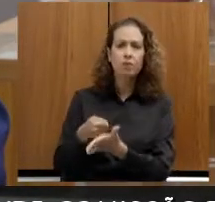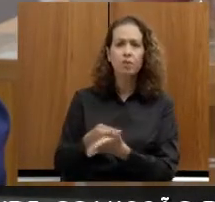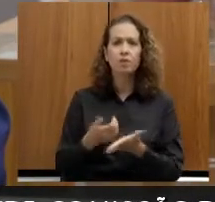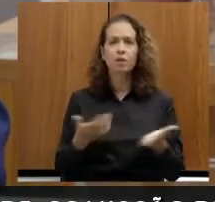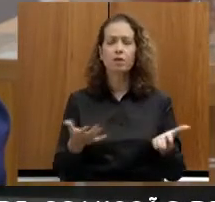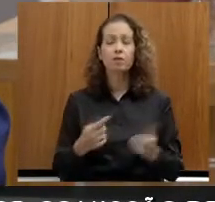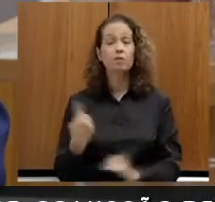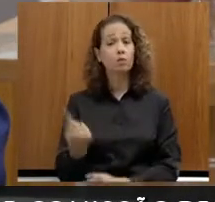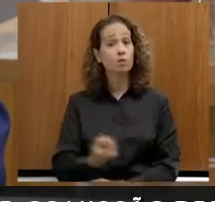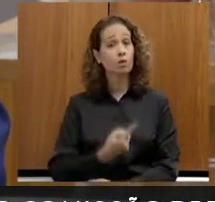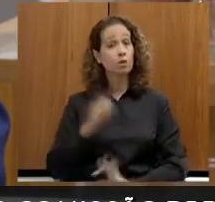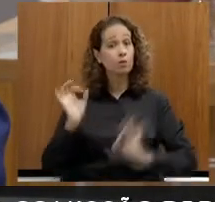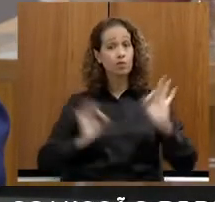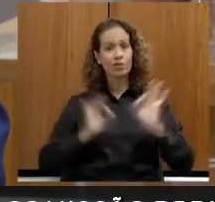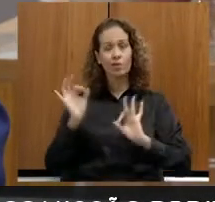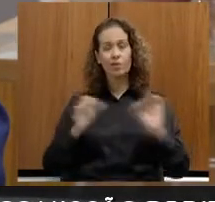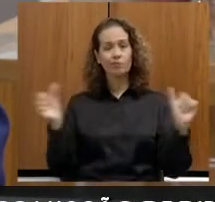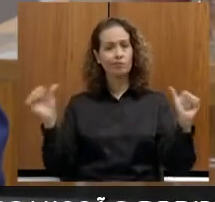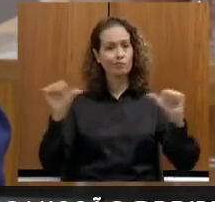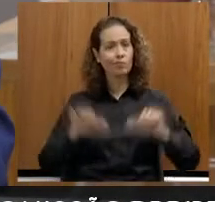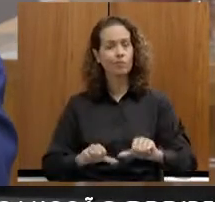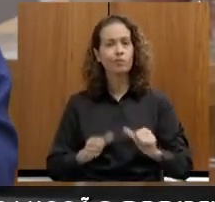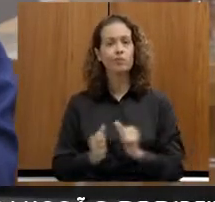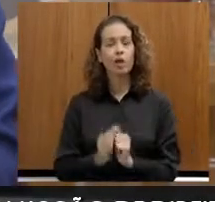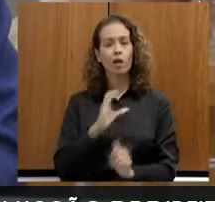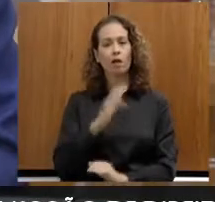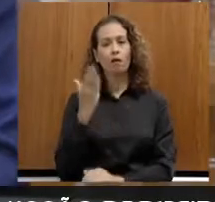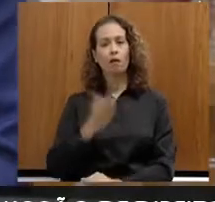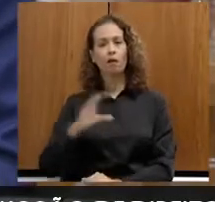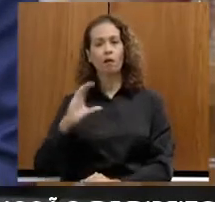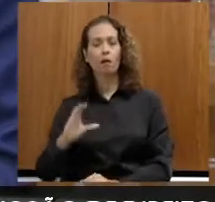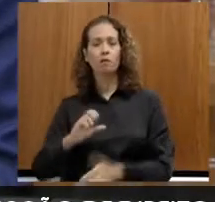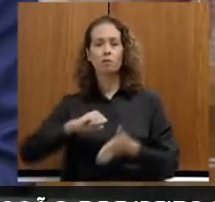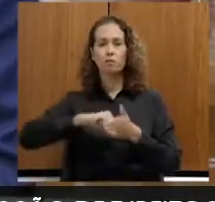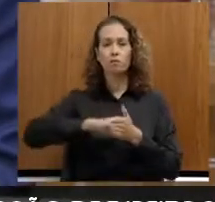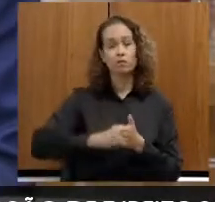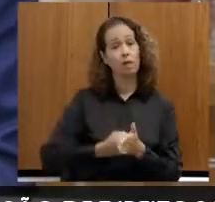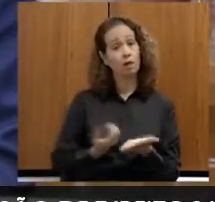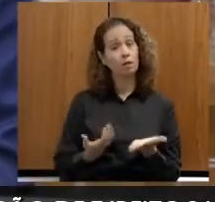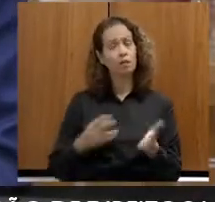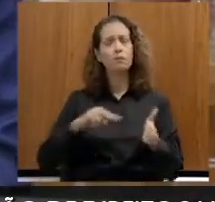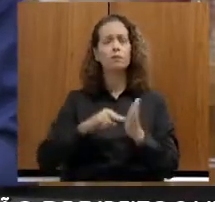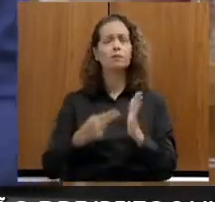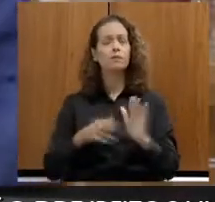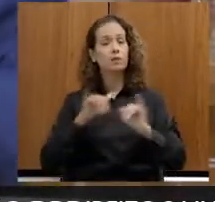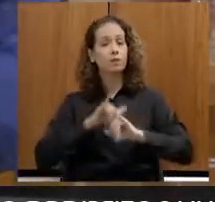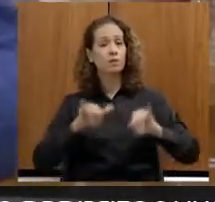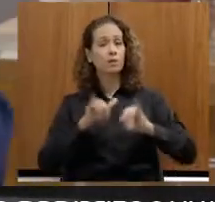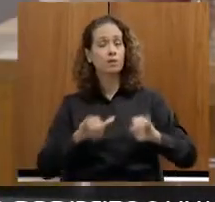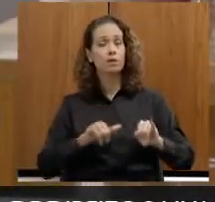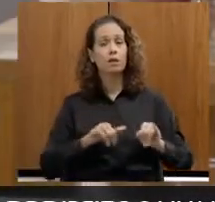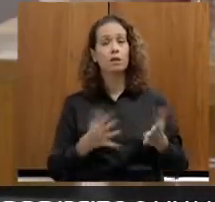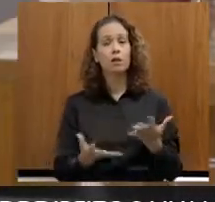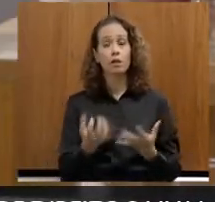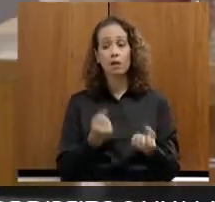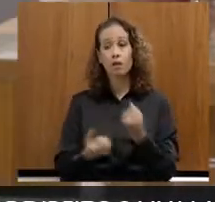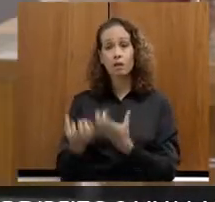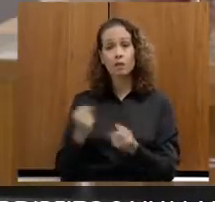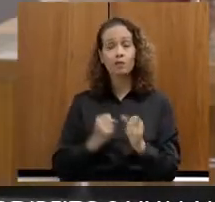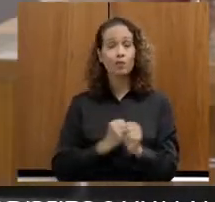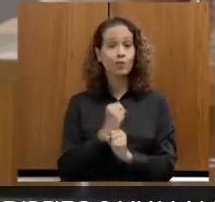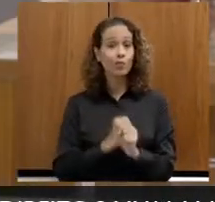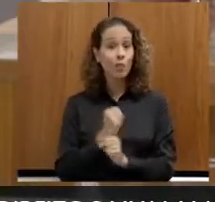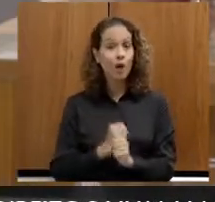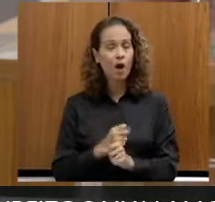todo o nosso planejamento vai por terra, contas bloqueadas, significa dizer que praticamente toda a arrecadação do ano não será